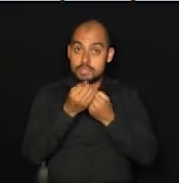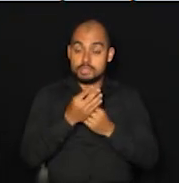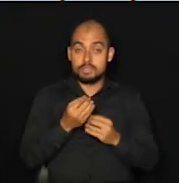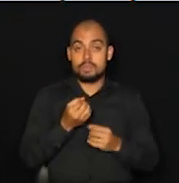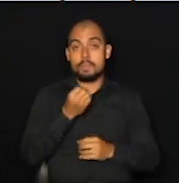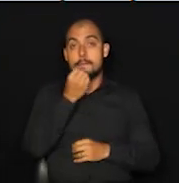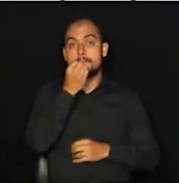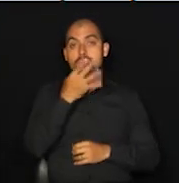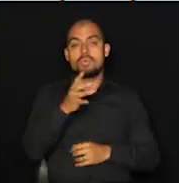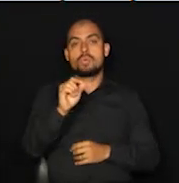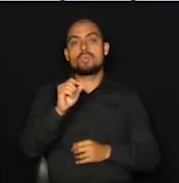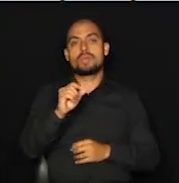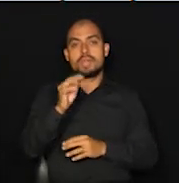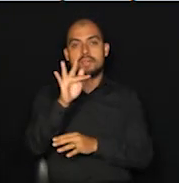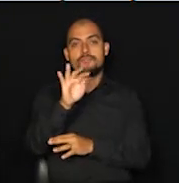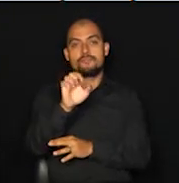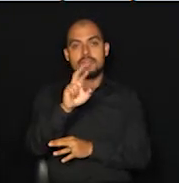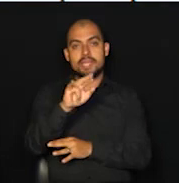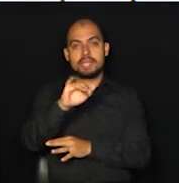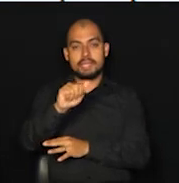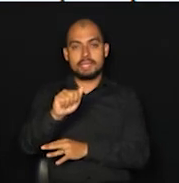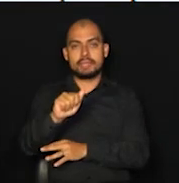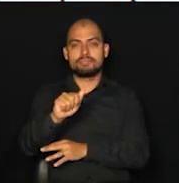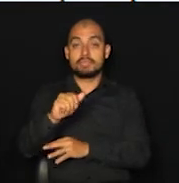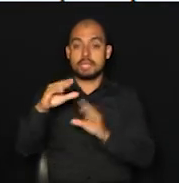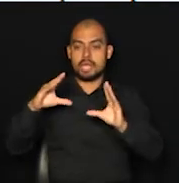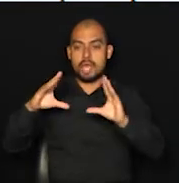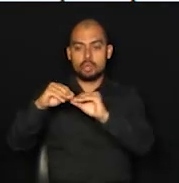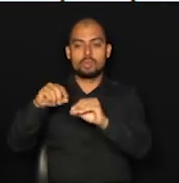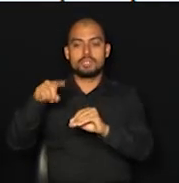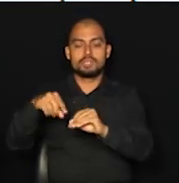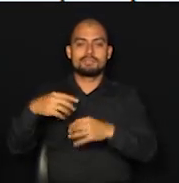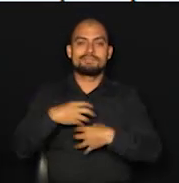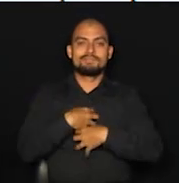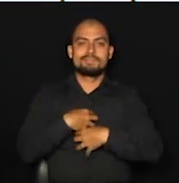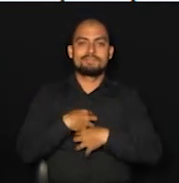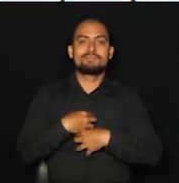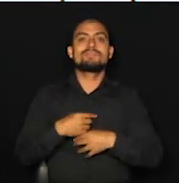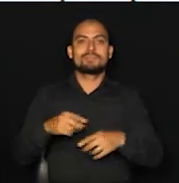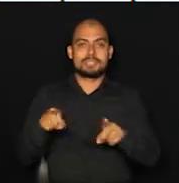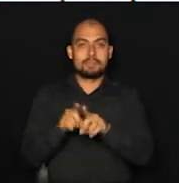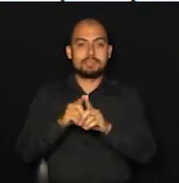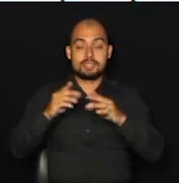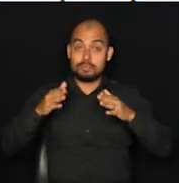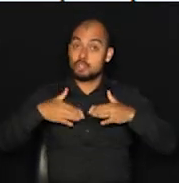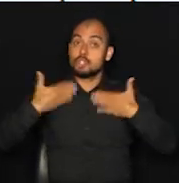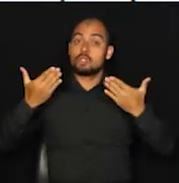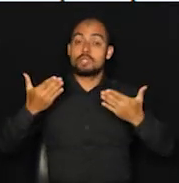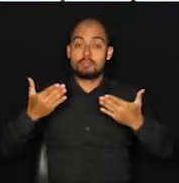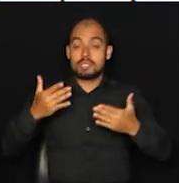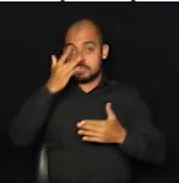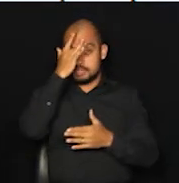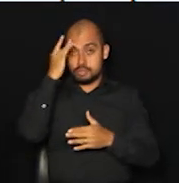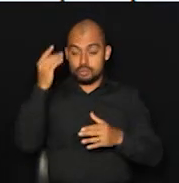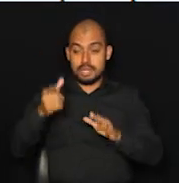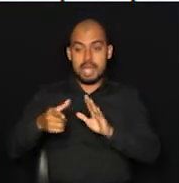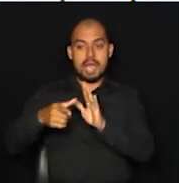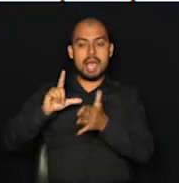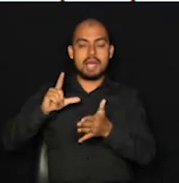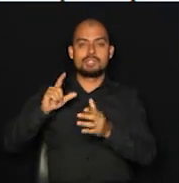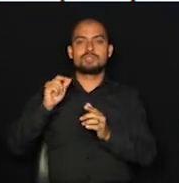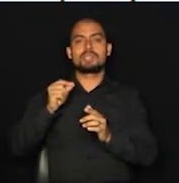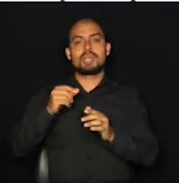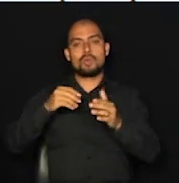noturnas que estão se tornando aí uma grande sensação e uma grande surpresa para quem antes era